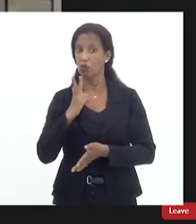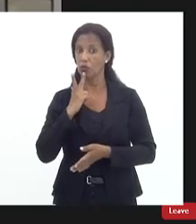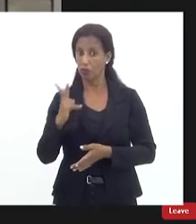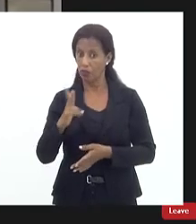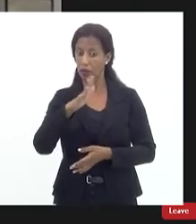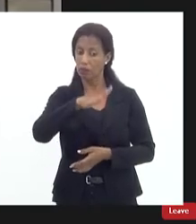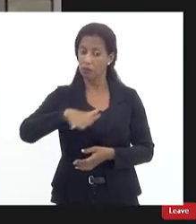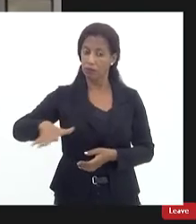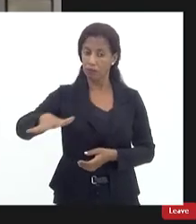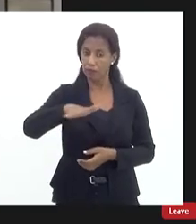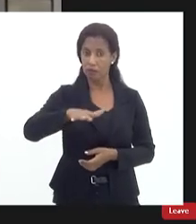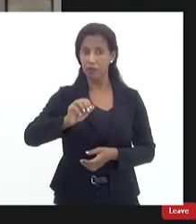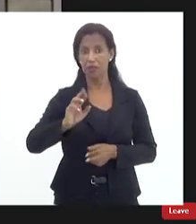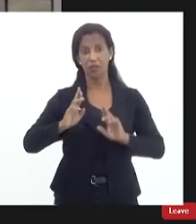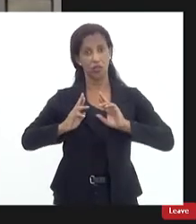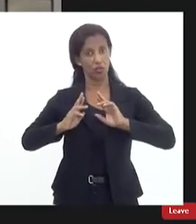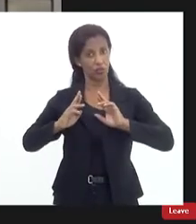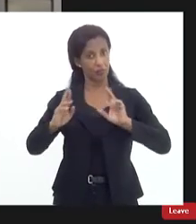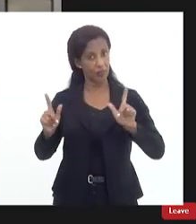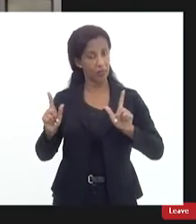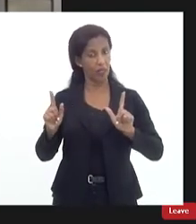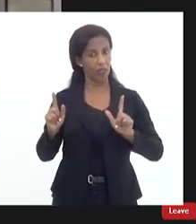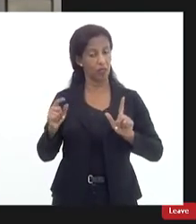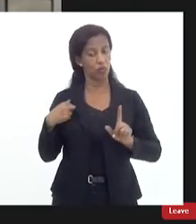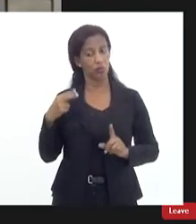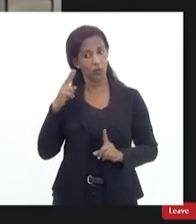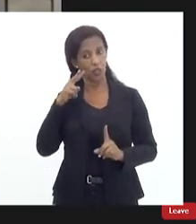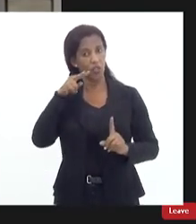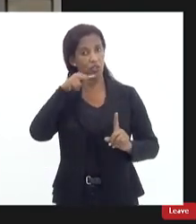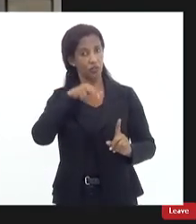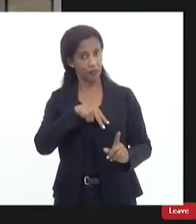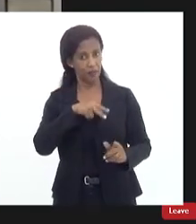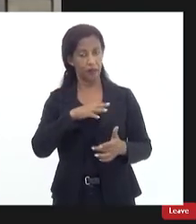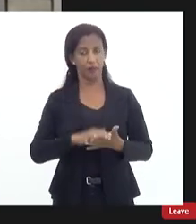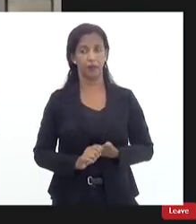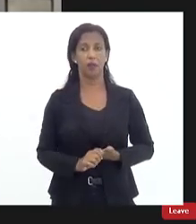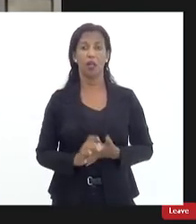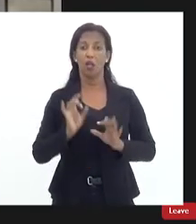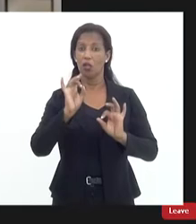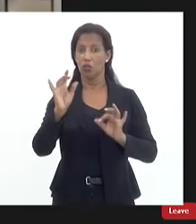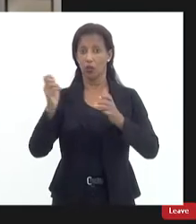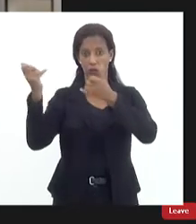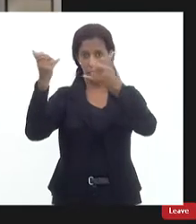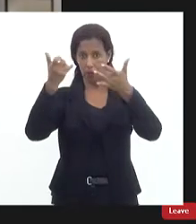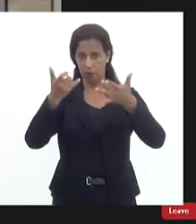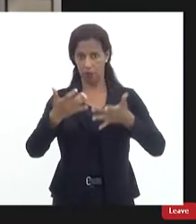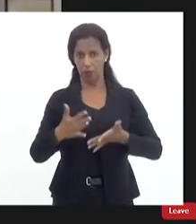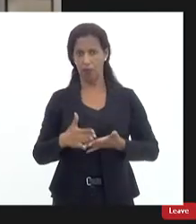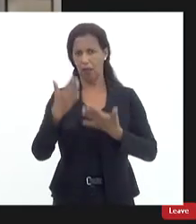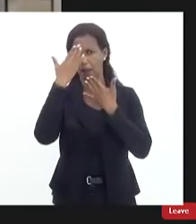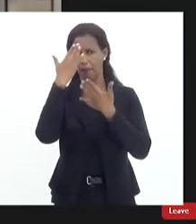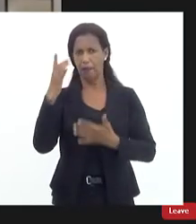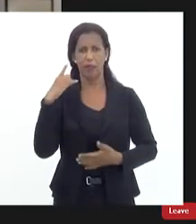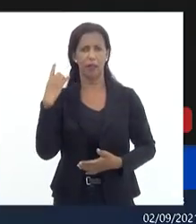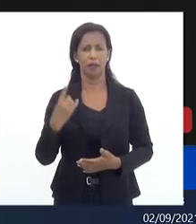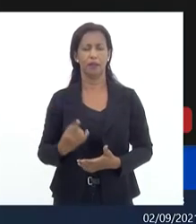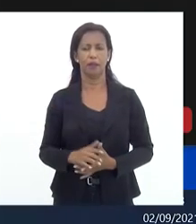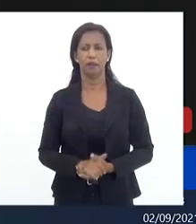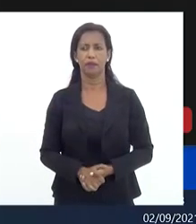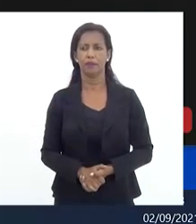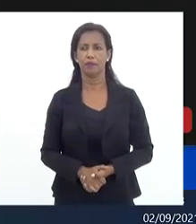é um cenário totalmente diferente do que a gente enxerga se estiver lá dentro é só isso que eu quis dizer só para esclarecer obrigado pela parte